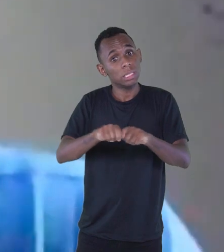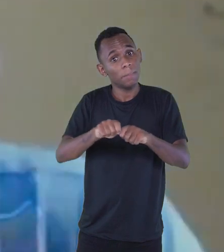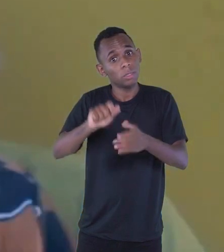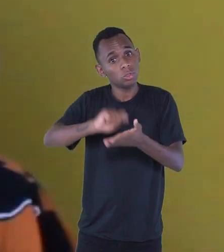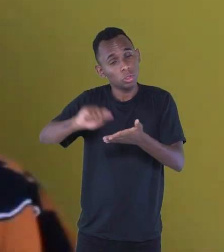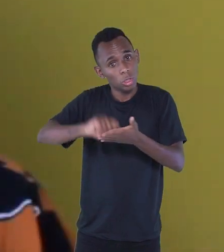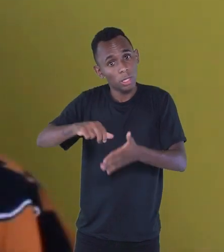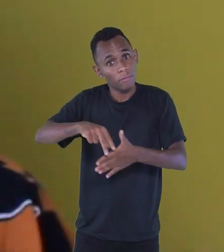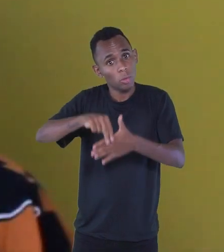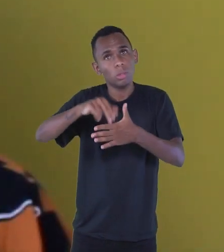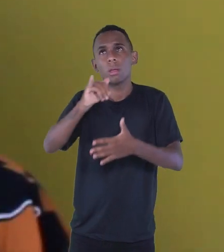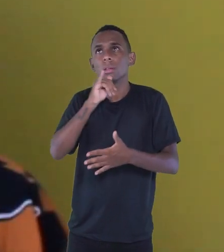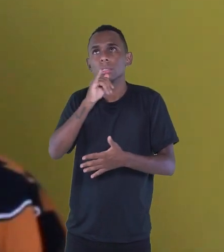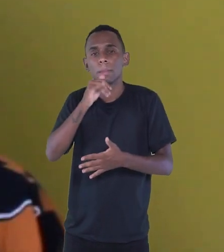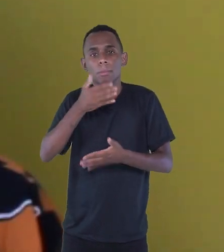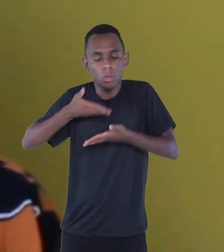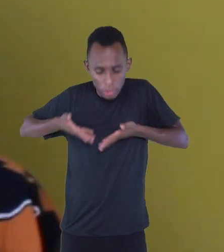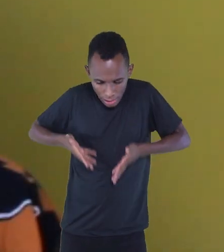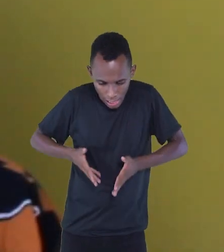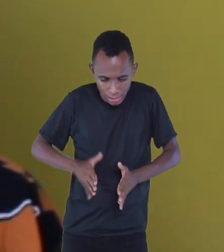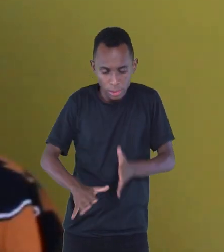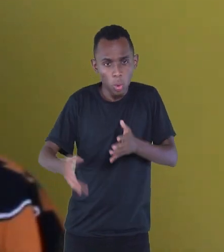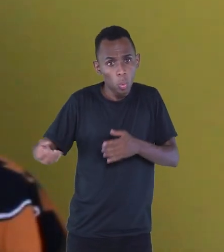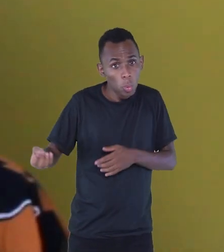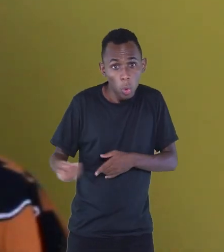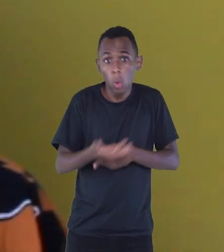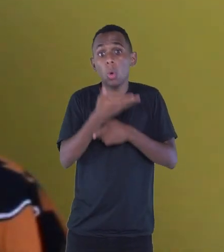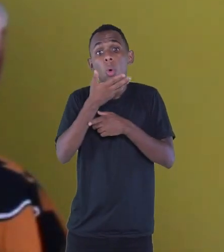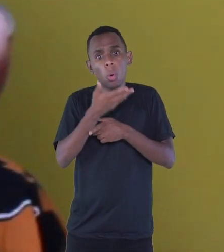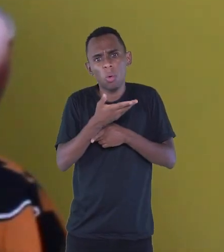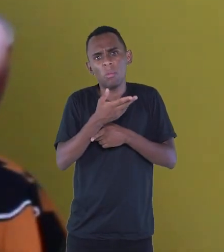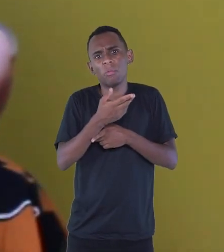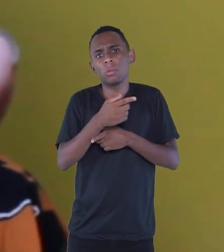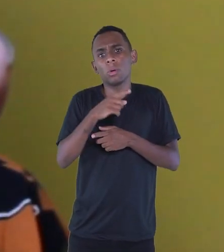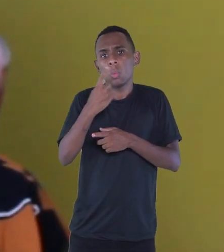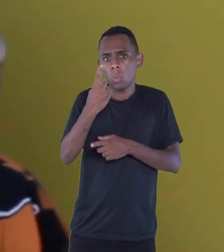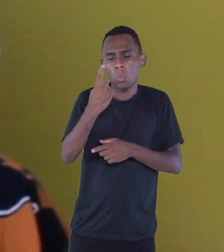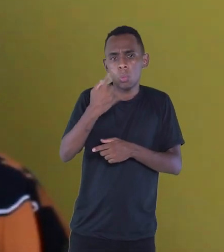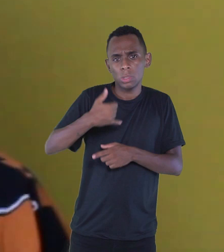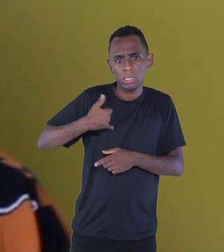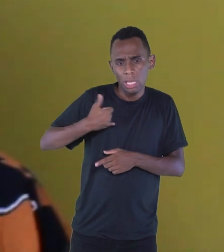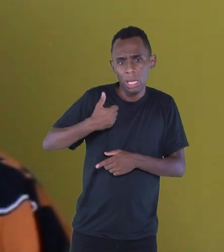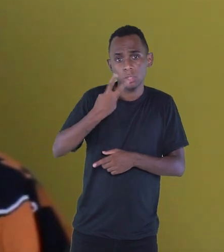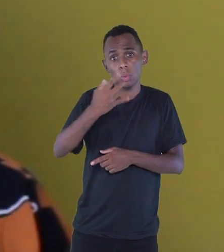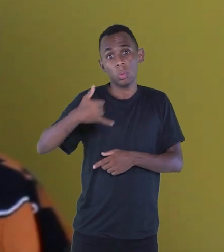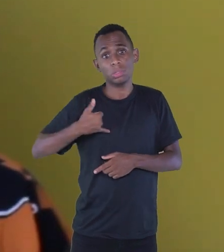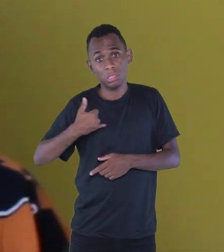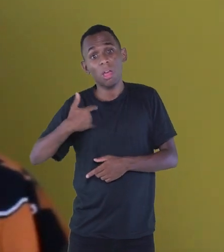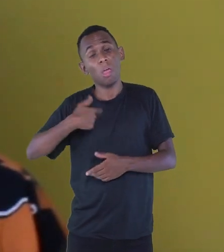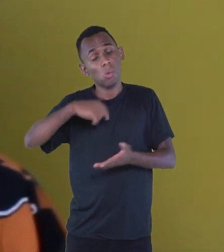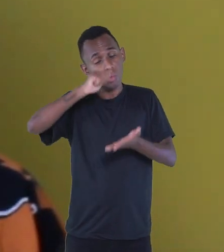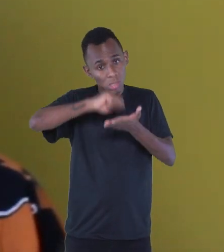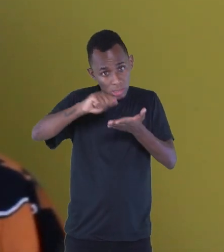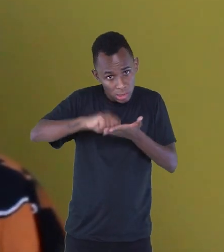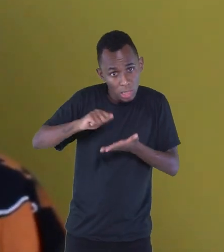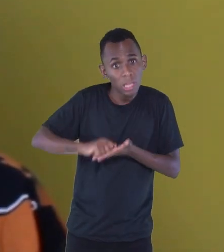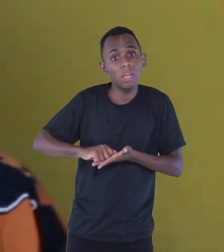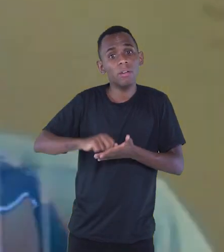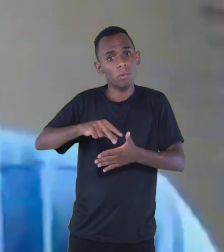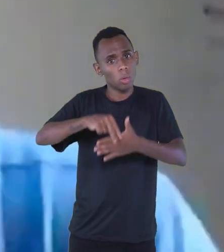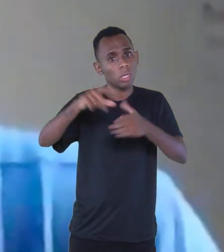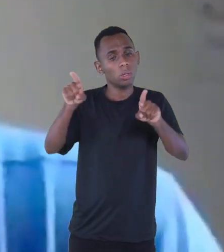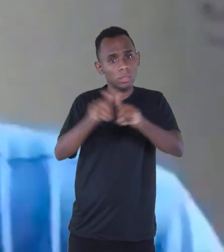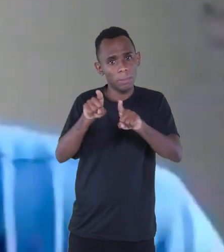Então, recém-nascidos ou crianças que estão fazendo ali um ano, dois anos, eu conto a história do nascimento dessa criança, sabe?